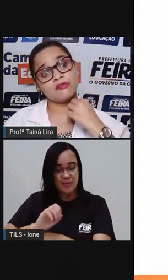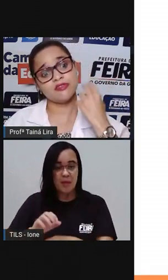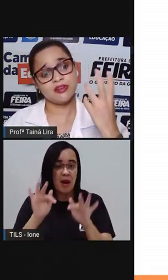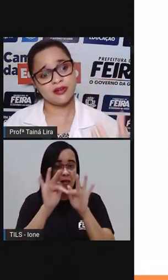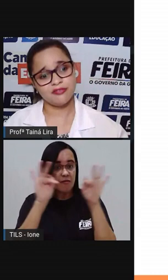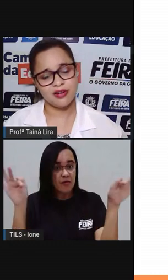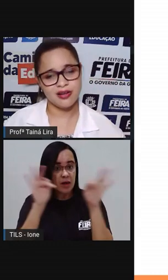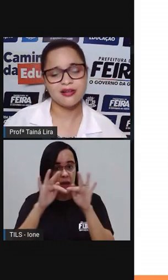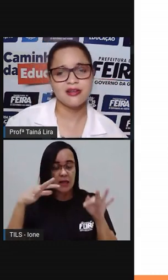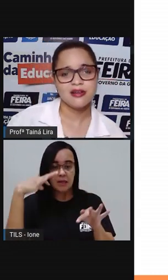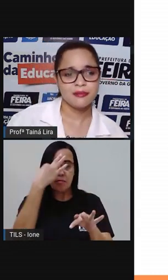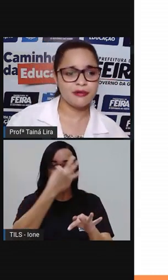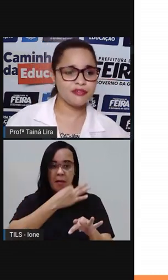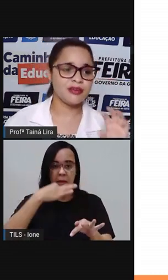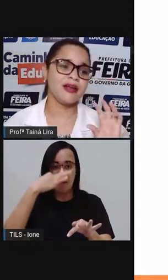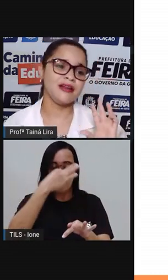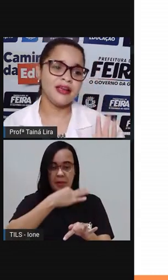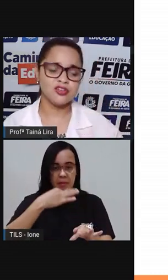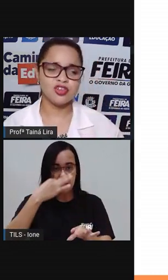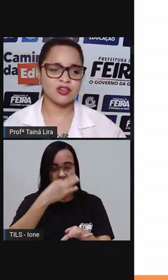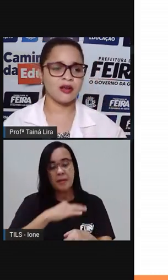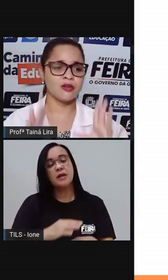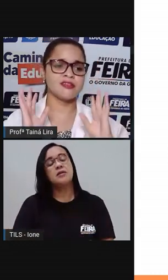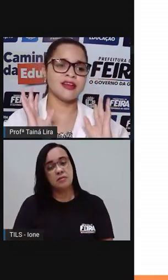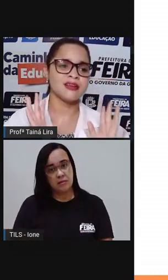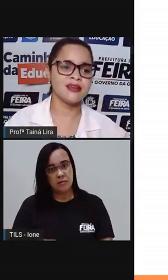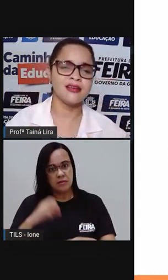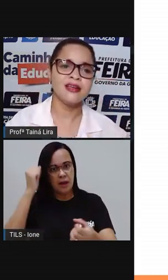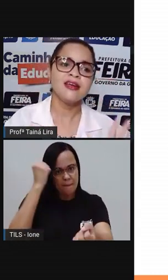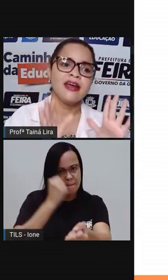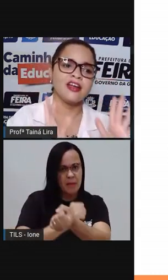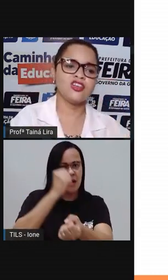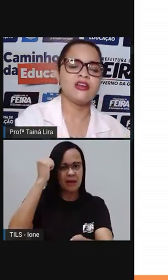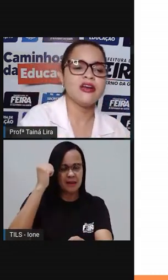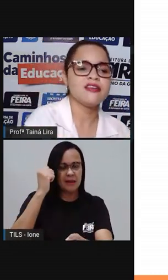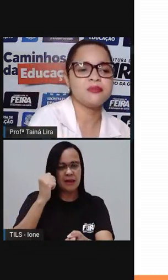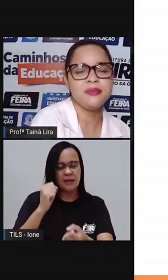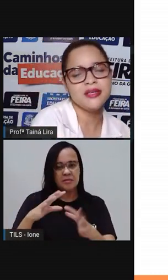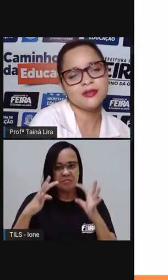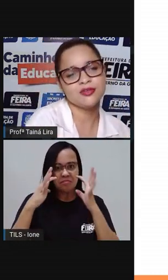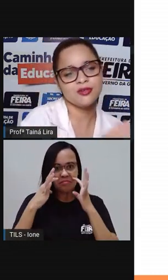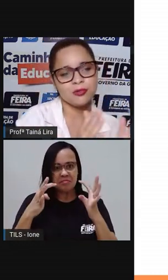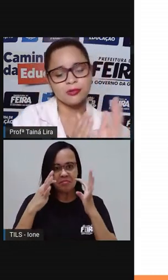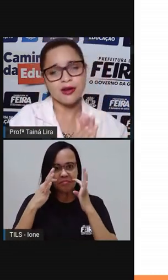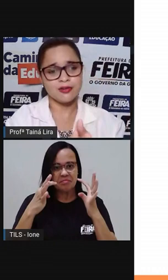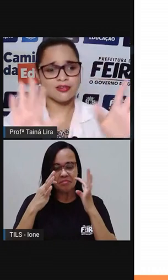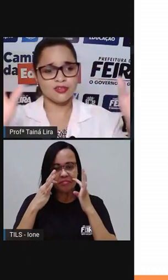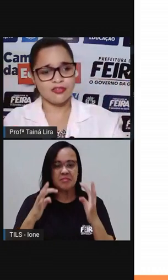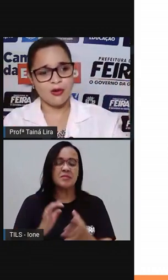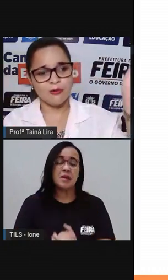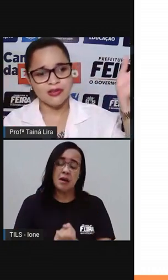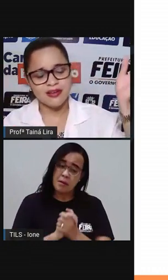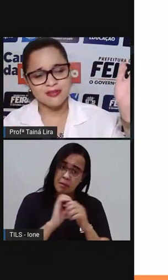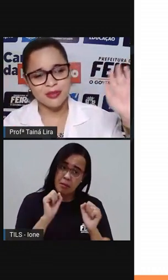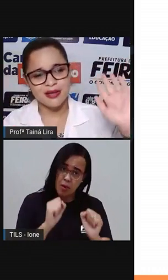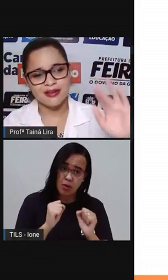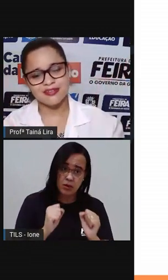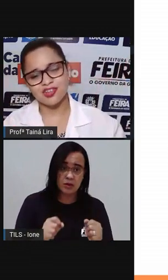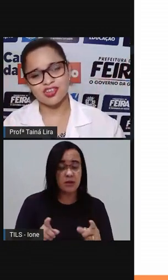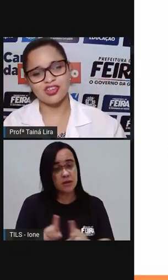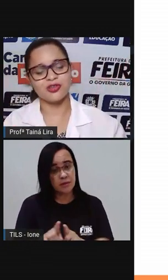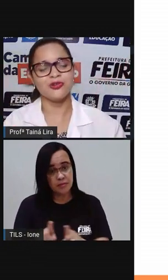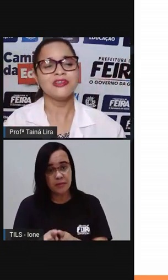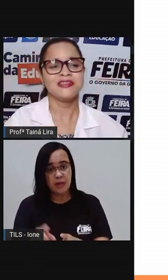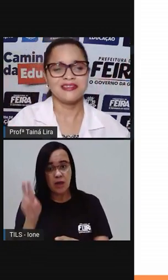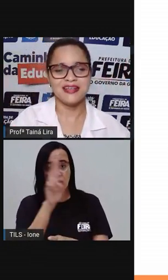alguma coisa que você queira falar Pra ficar ali registrado Ó, isso aqui é de Yasmin do segundo ano Ó, se tiver algum Yasmin aí